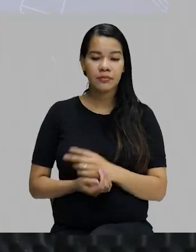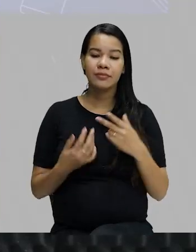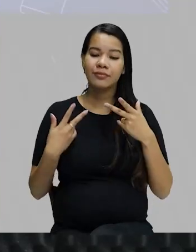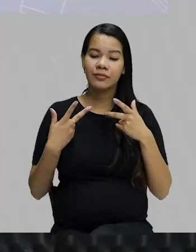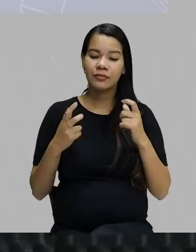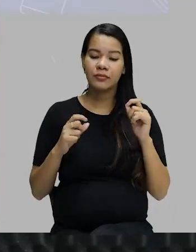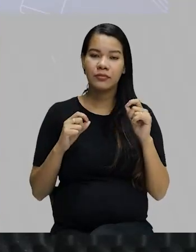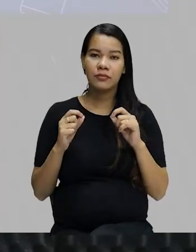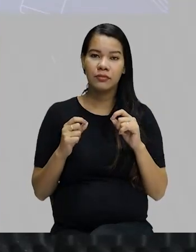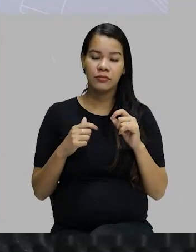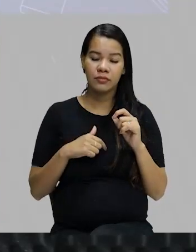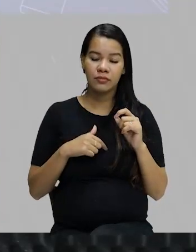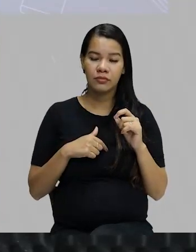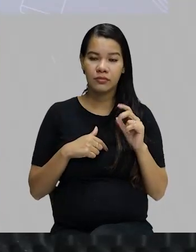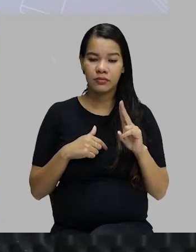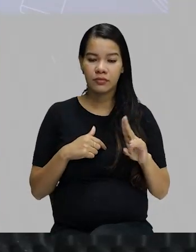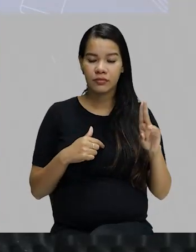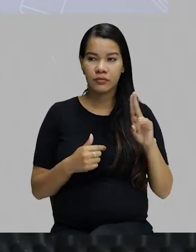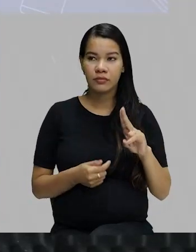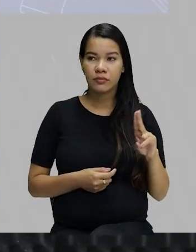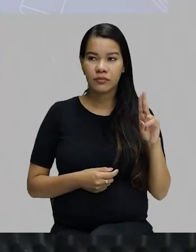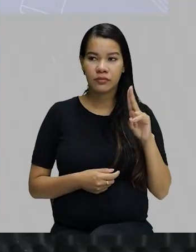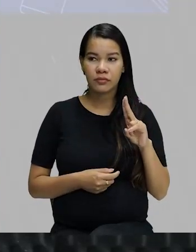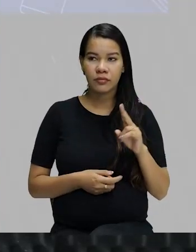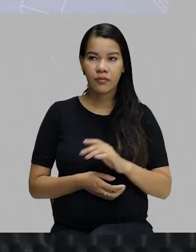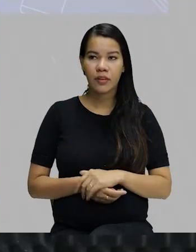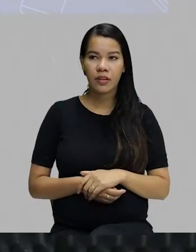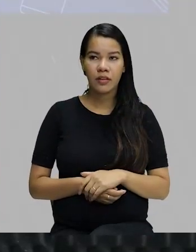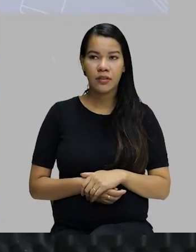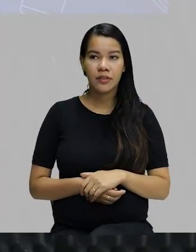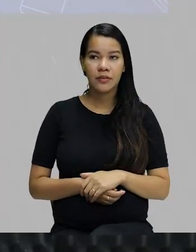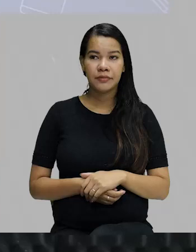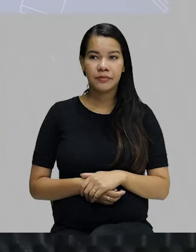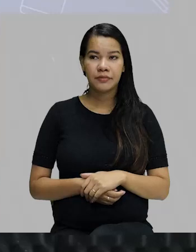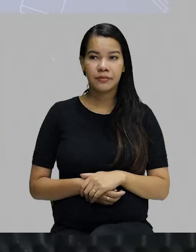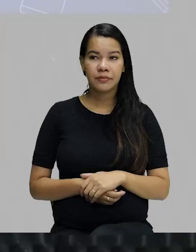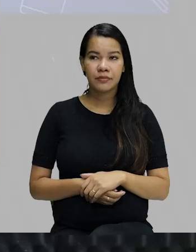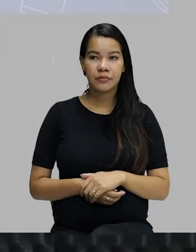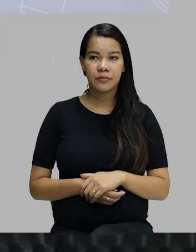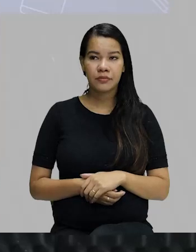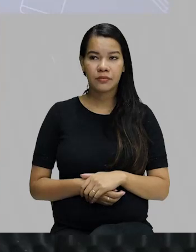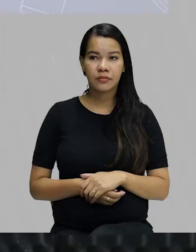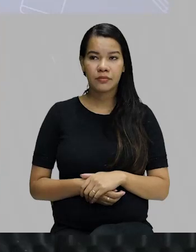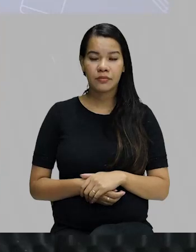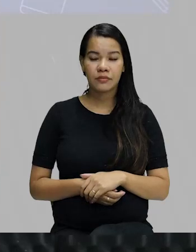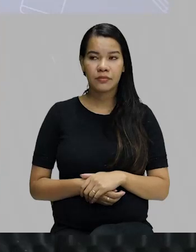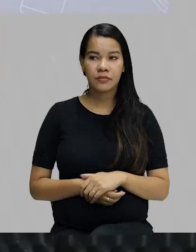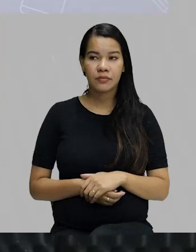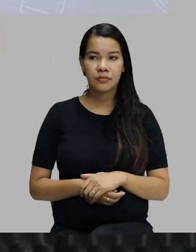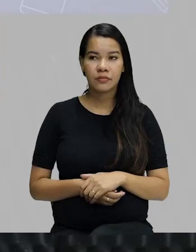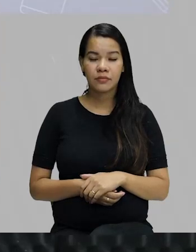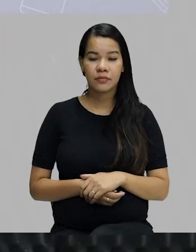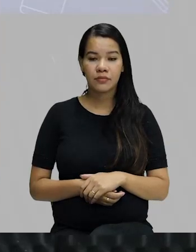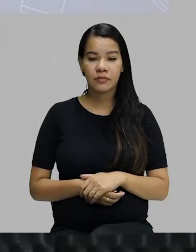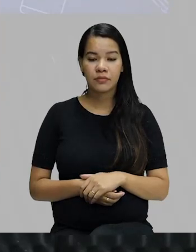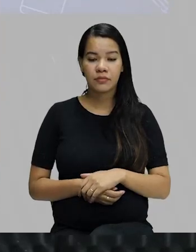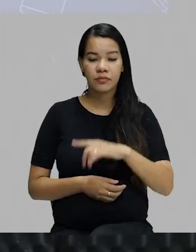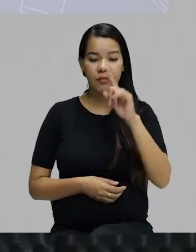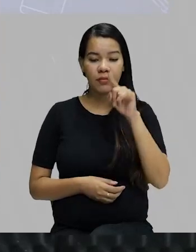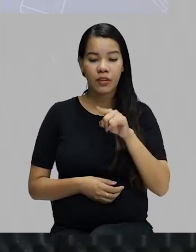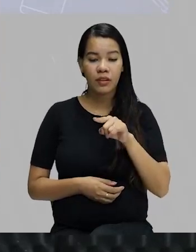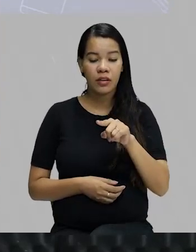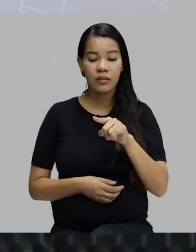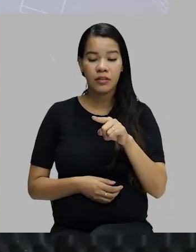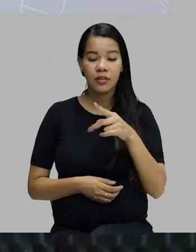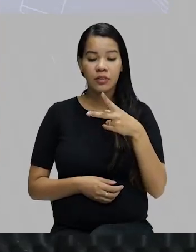eu coloco o símbolo de interrogação, de exclamação,